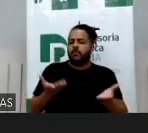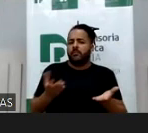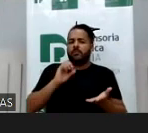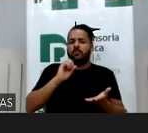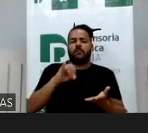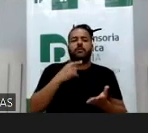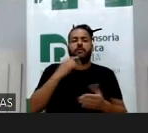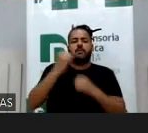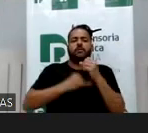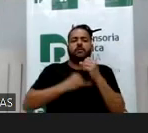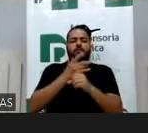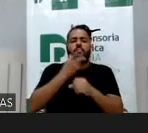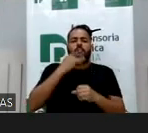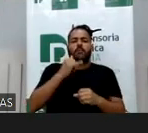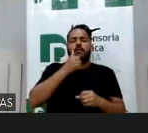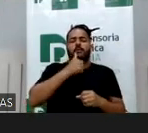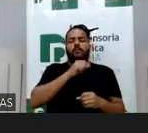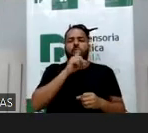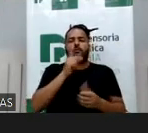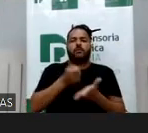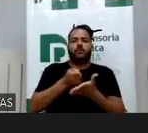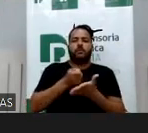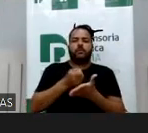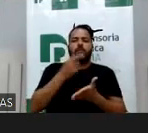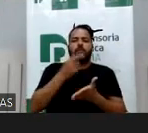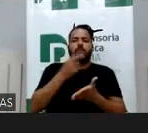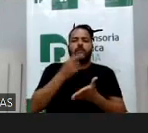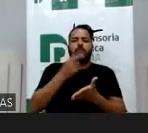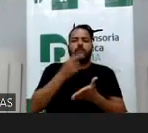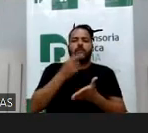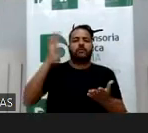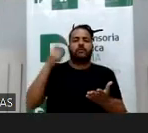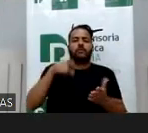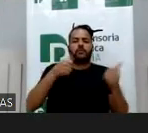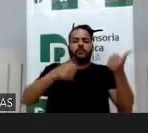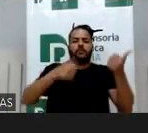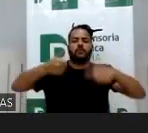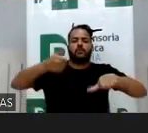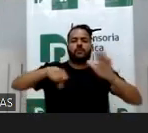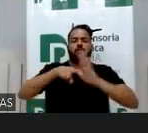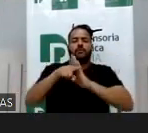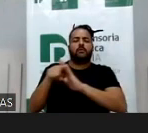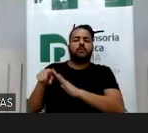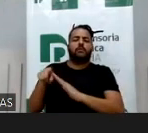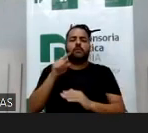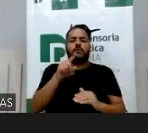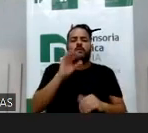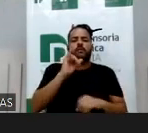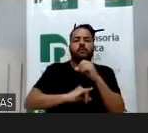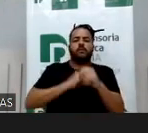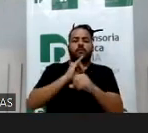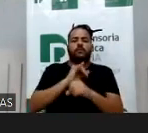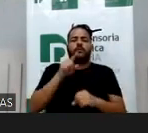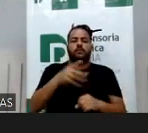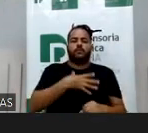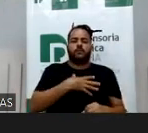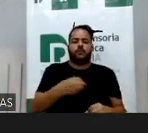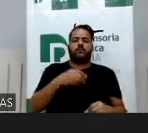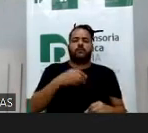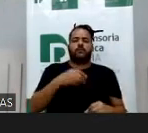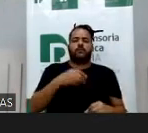obrigação de fiscalizar a utilização da internet pelos seus filhos, tendo o poder de implantar, inclusive,